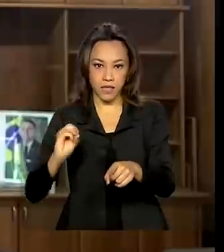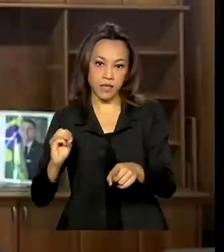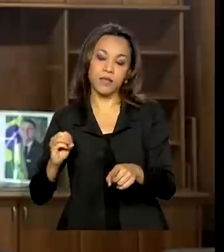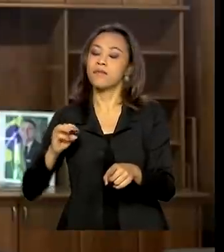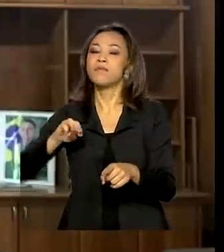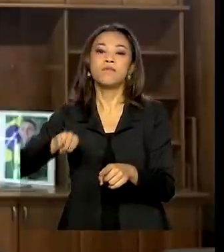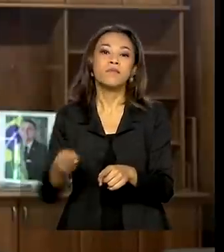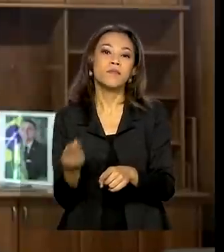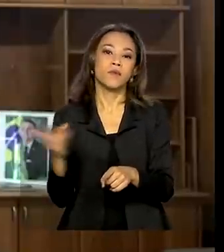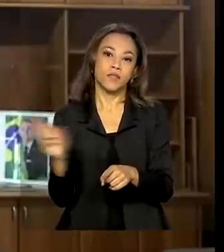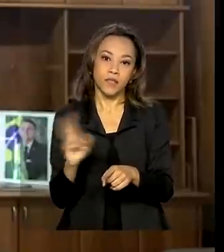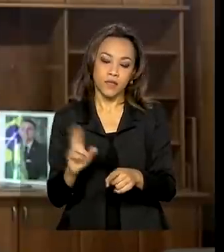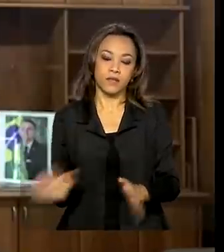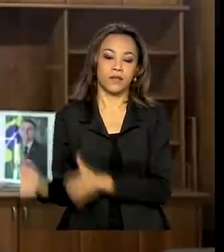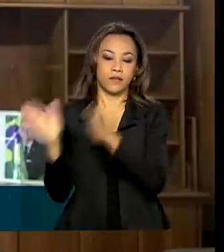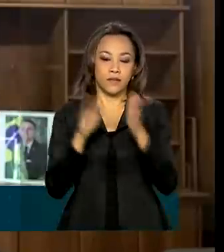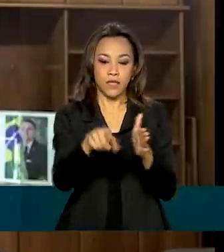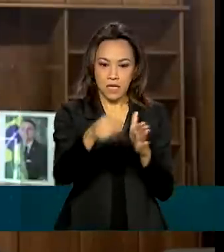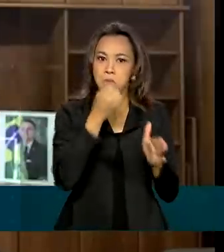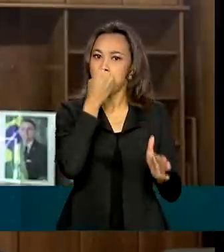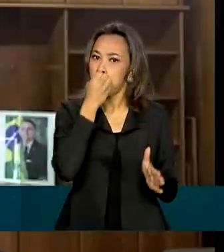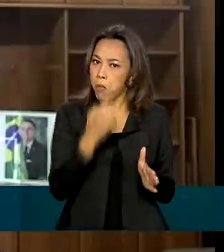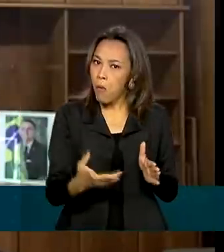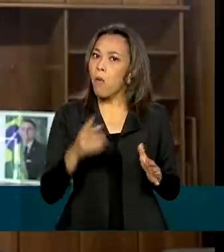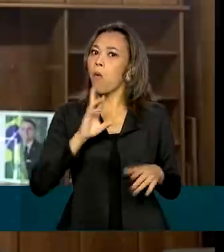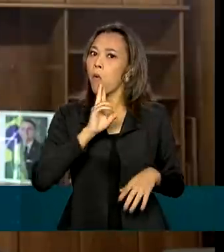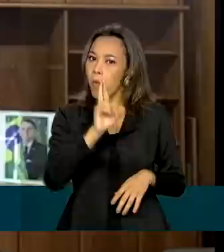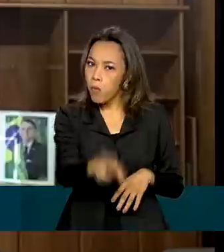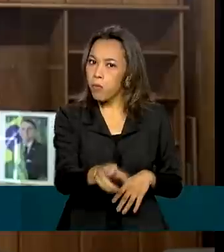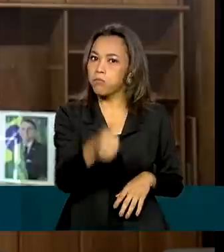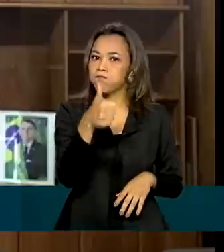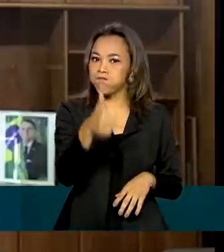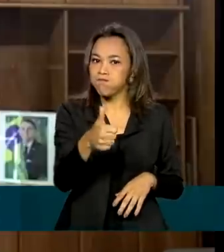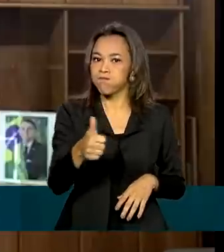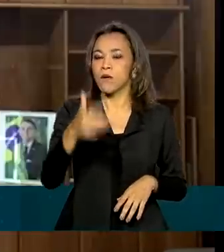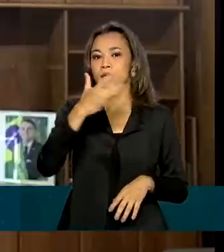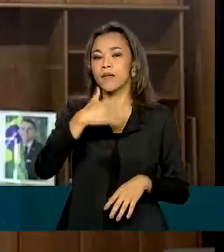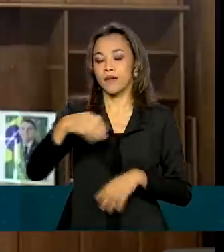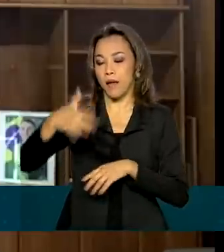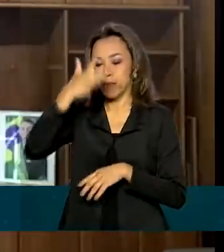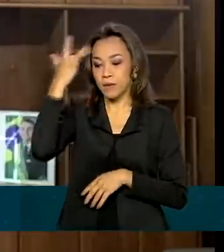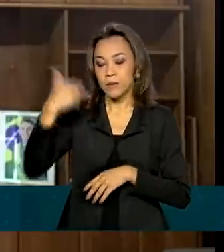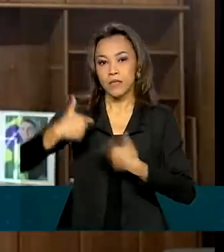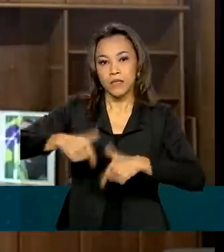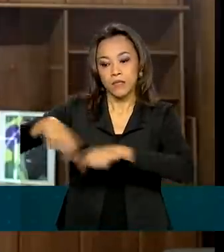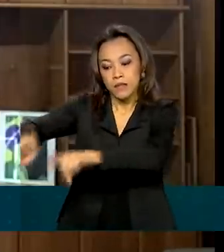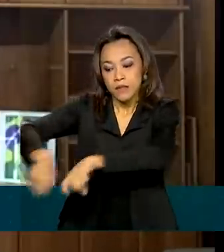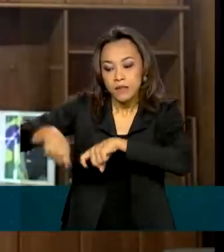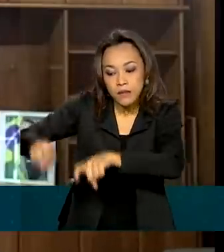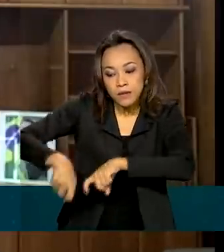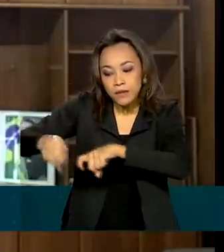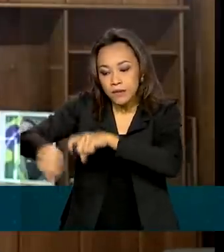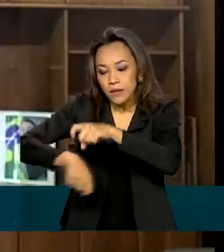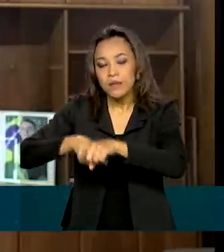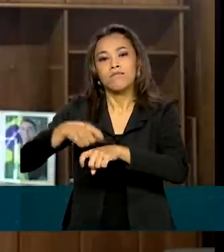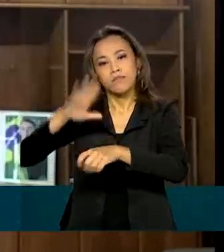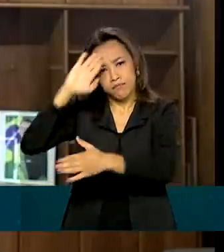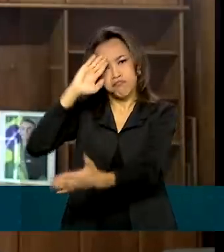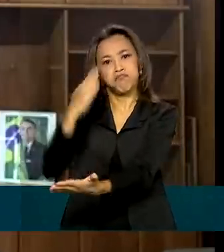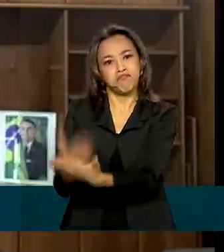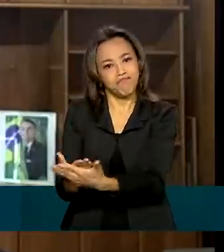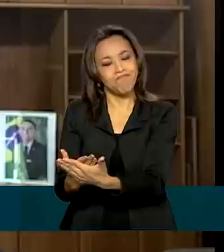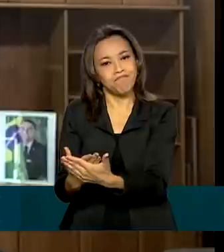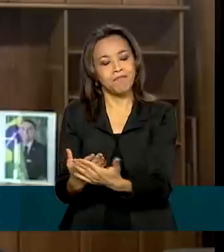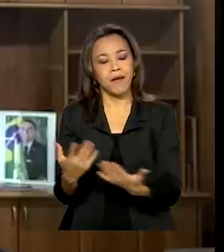Isso é um bom sinal de que o produtor rural está confiante na sua atividade